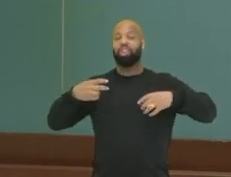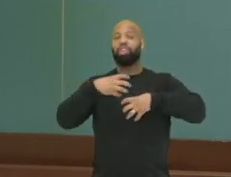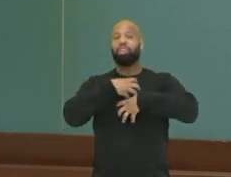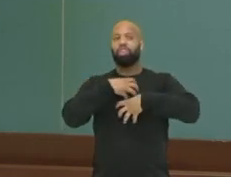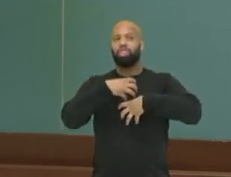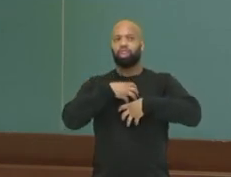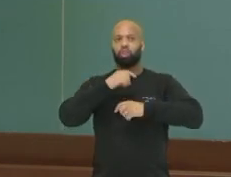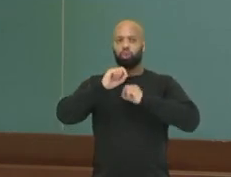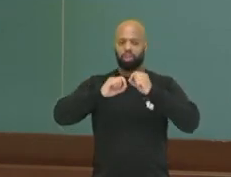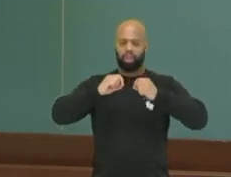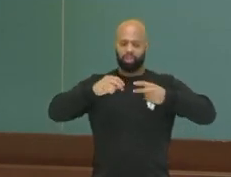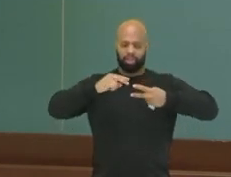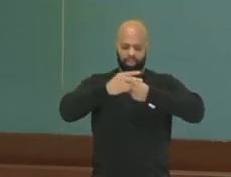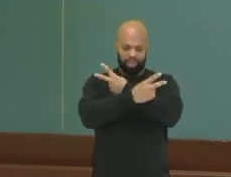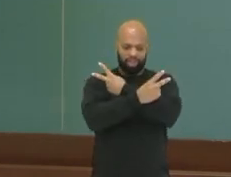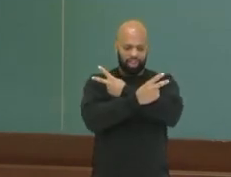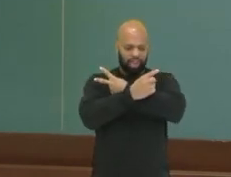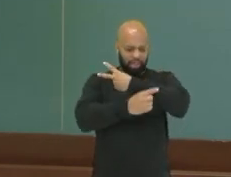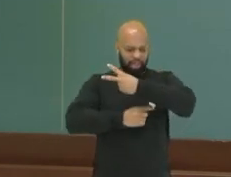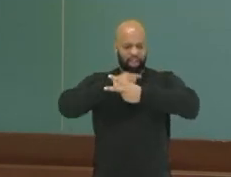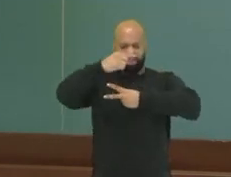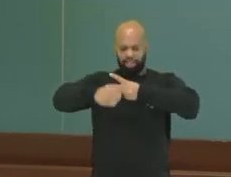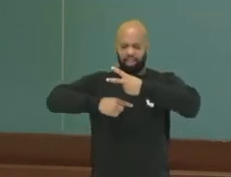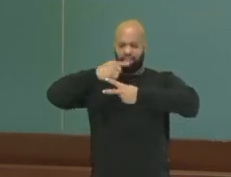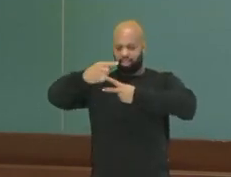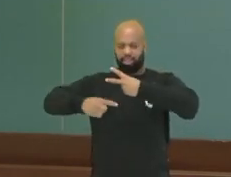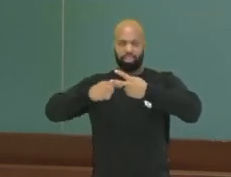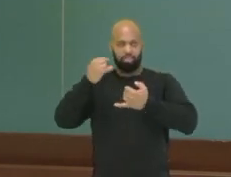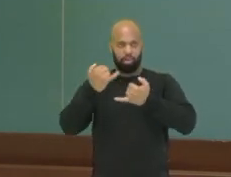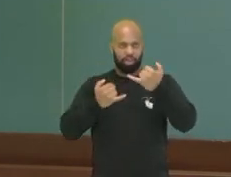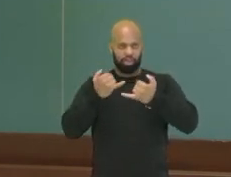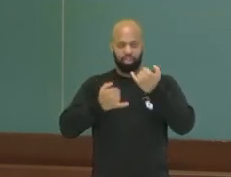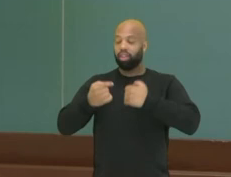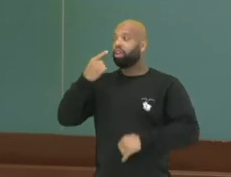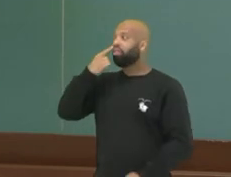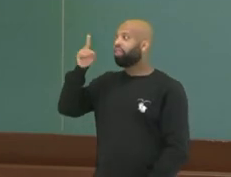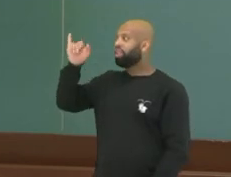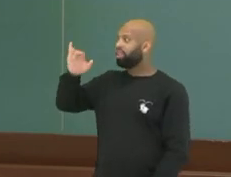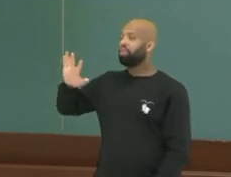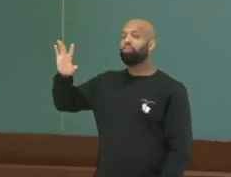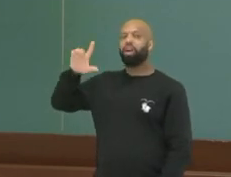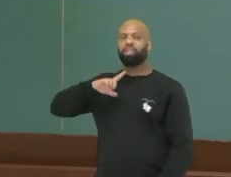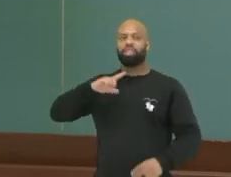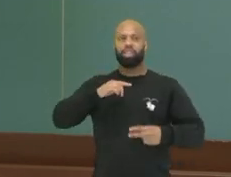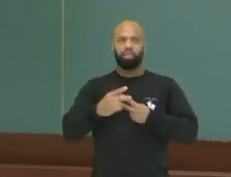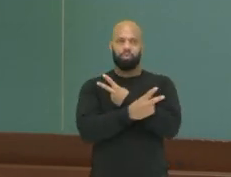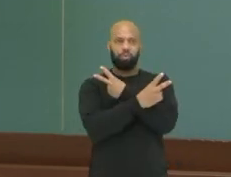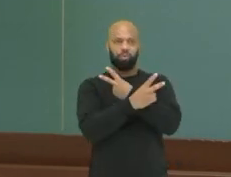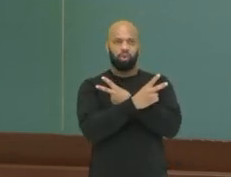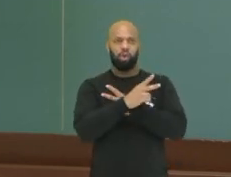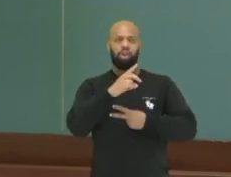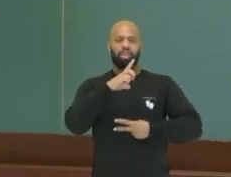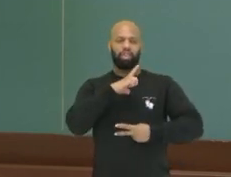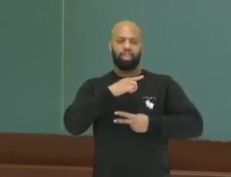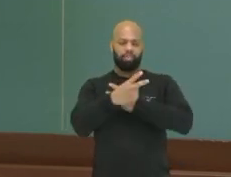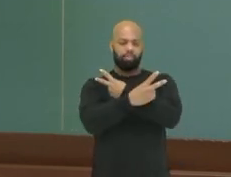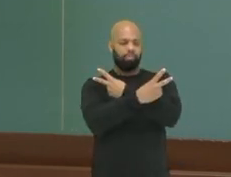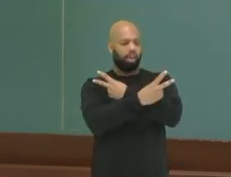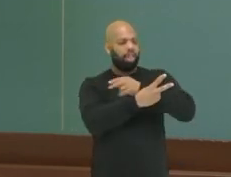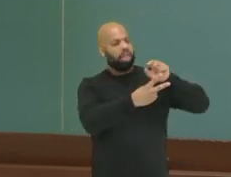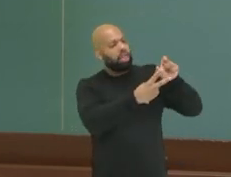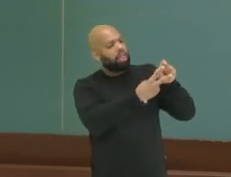espiral. Aqui, nesta imagem, nós temos o cromossomo, aqui representado na parte